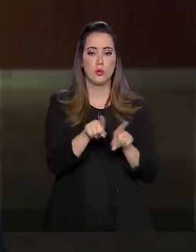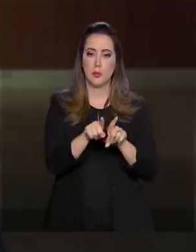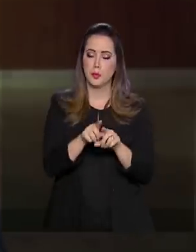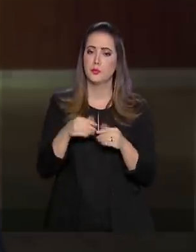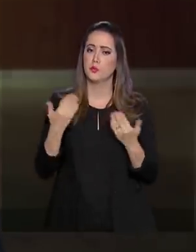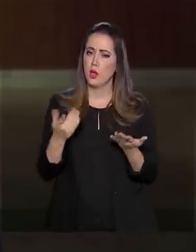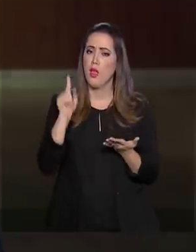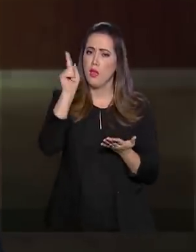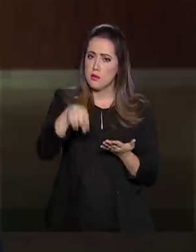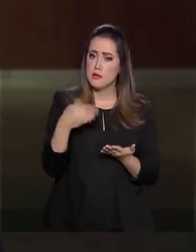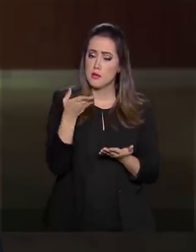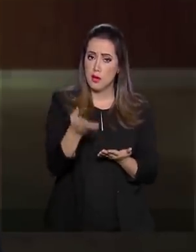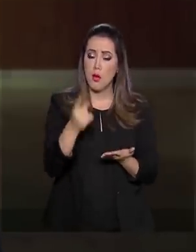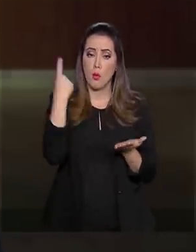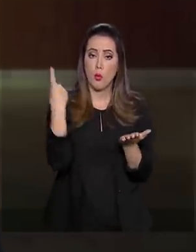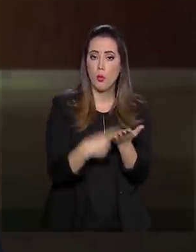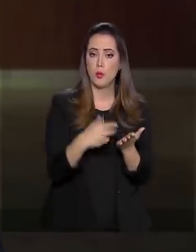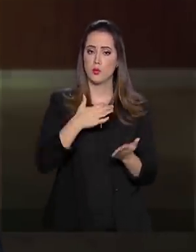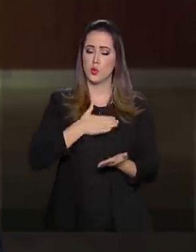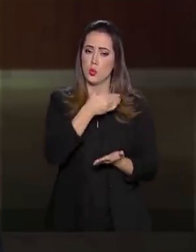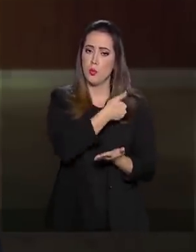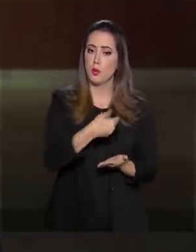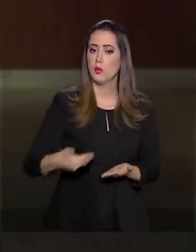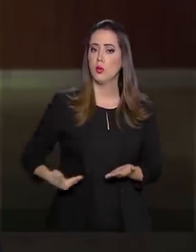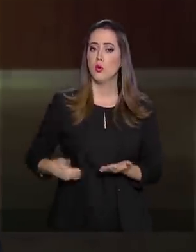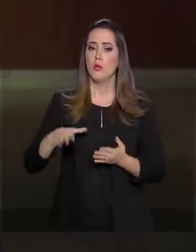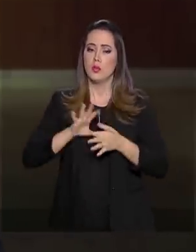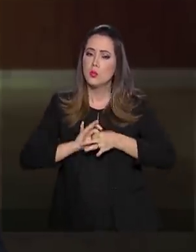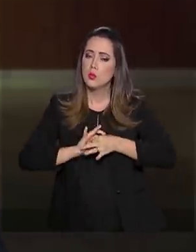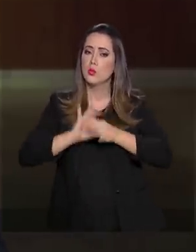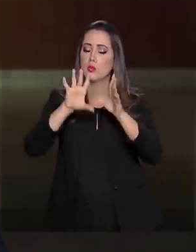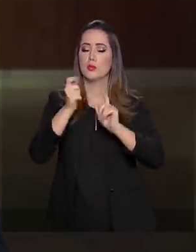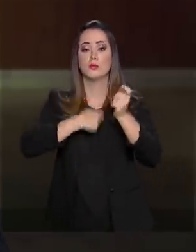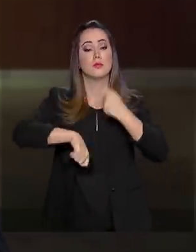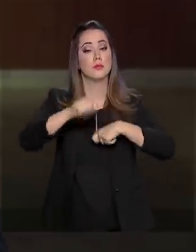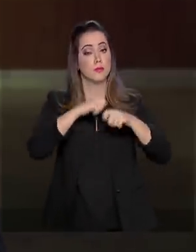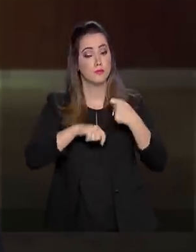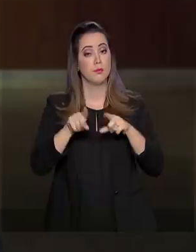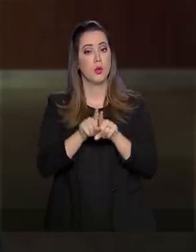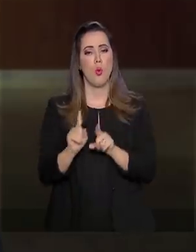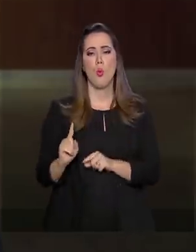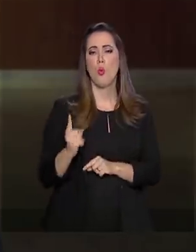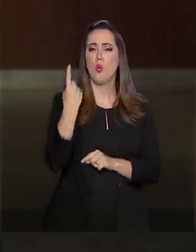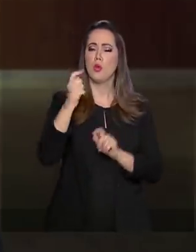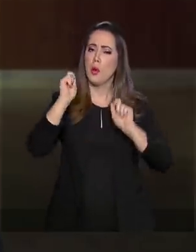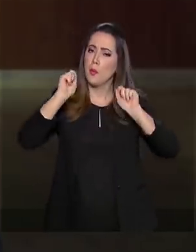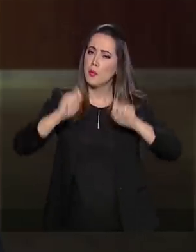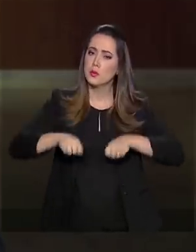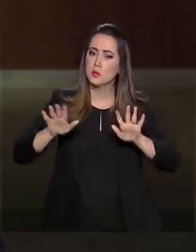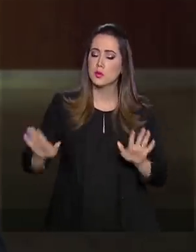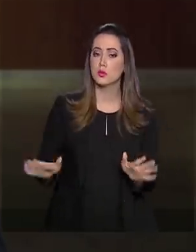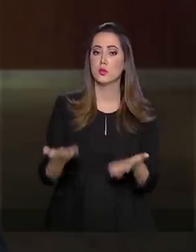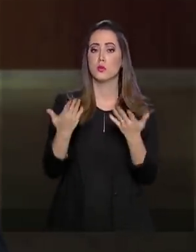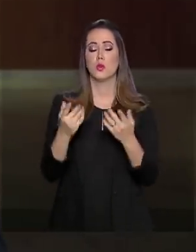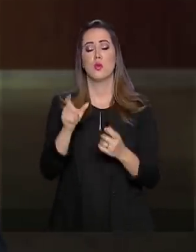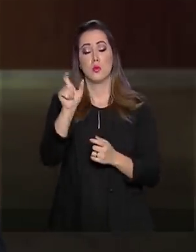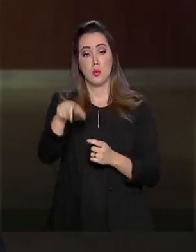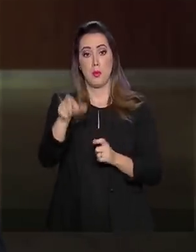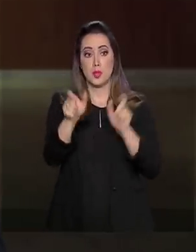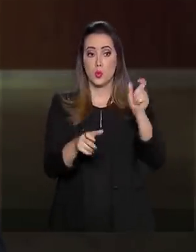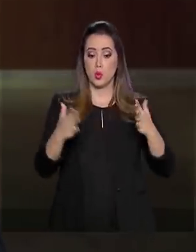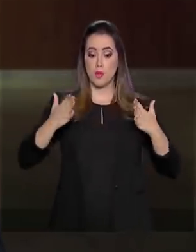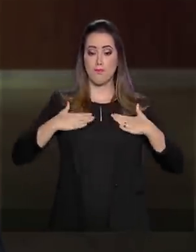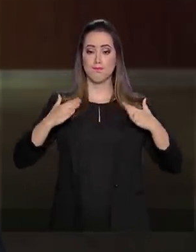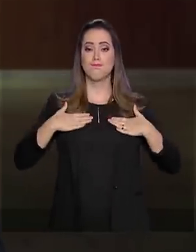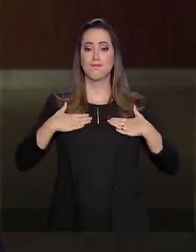Esse é o compromisso do meu governo com a plena liberdade econômica, única maneira de proporcionar, por mérito